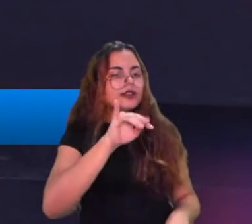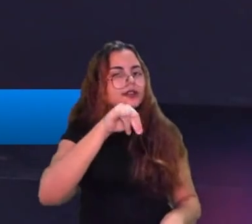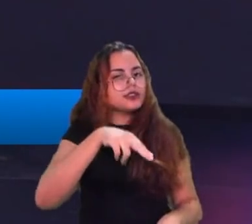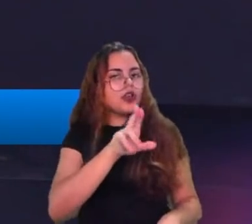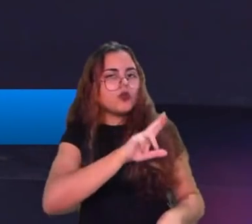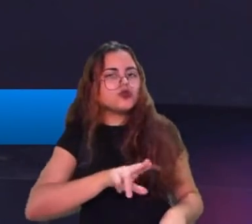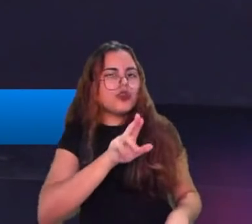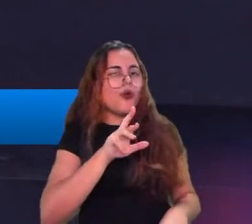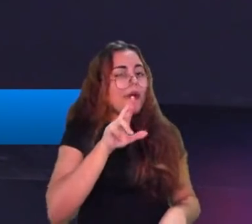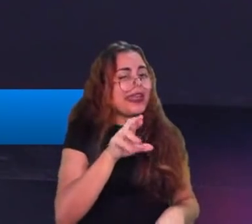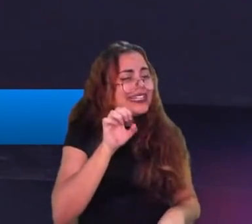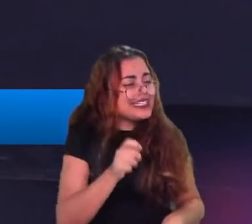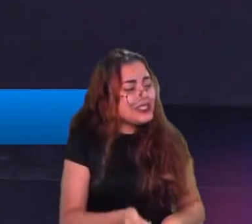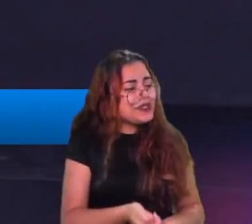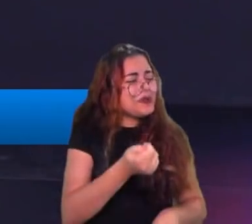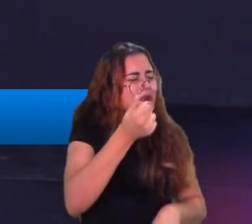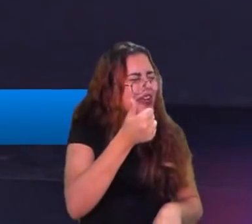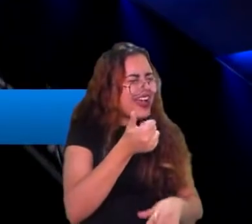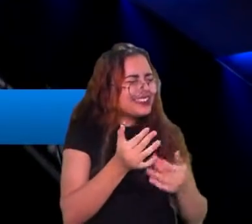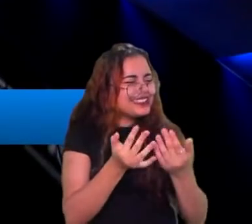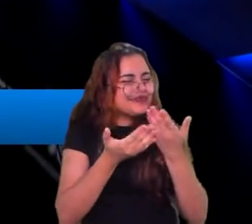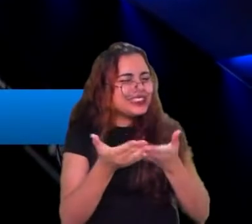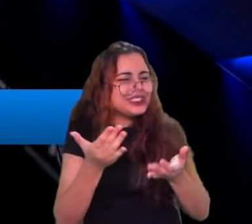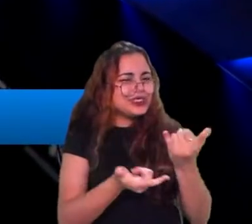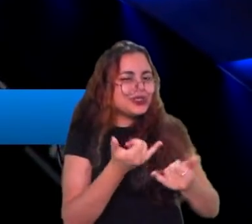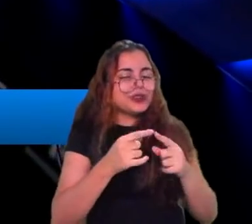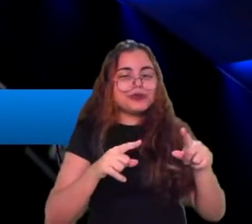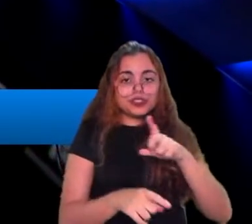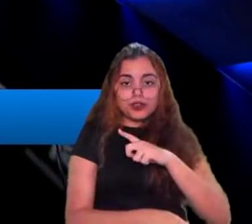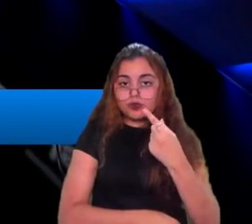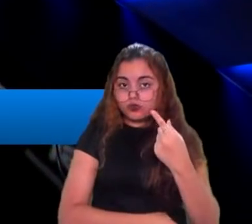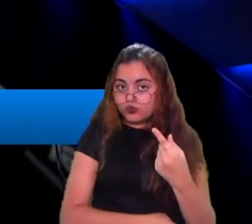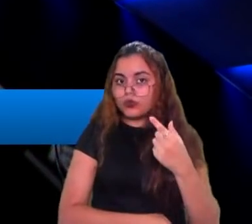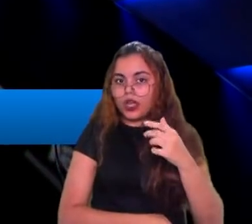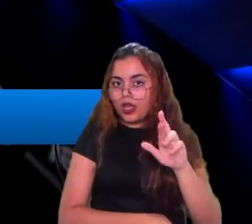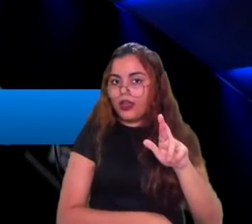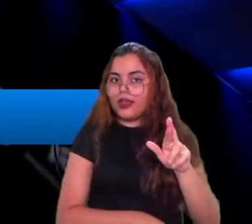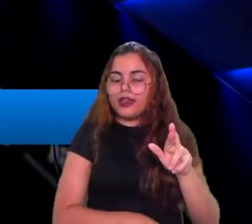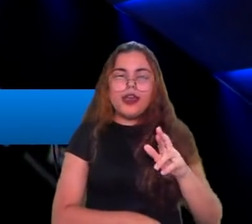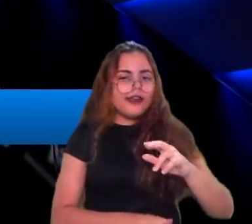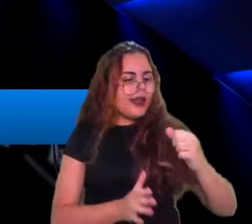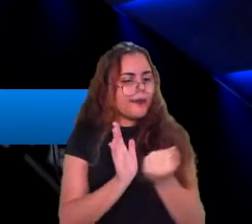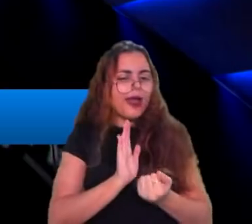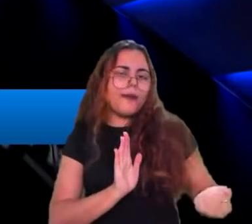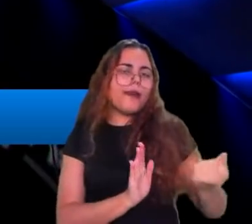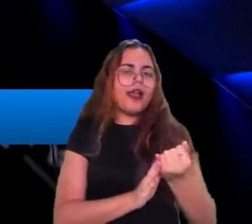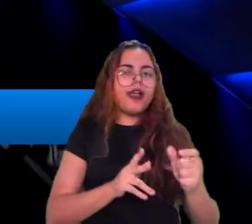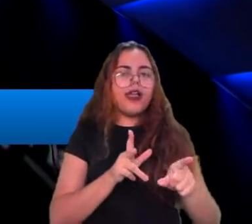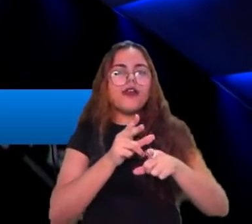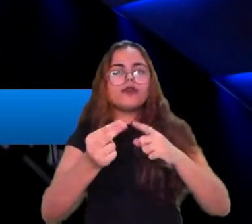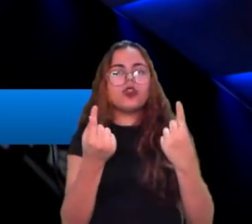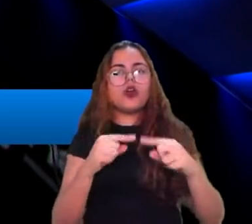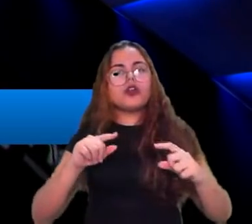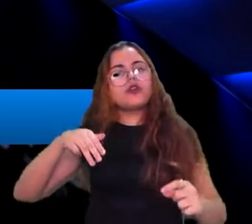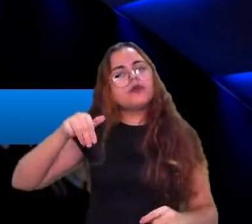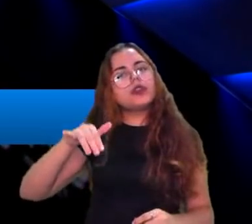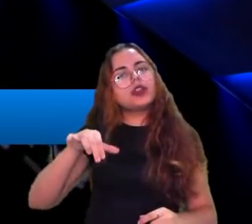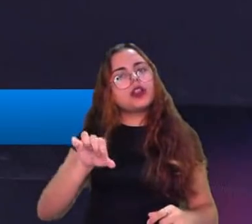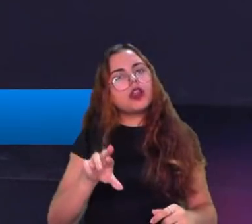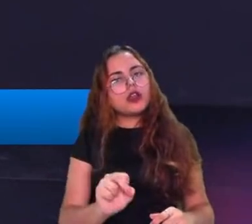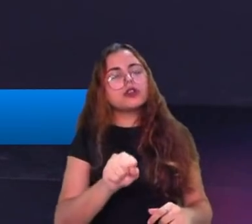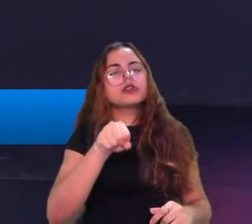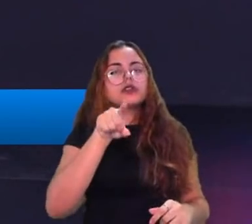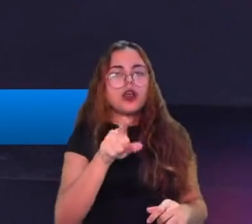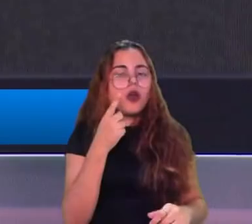na T2 do top mas teve um Ultimate que consagrou a vitória deles contra a Minas e o Marlin manja bem disso né, Marlin aquela Ultimate do Ryze levando o Dudão